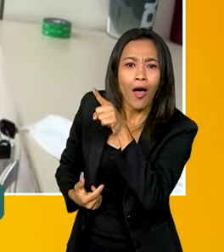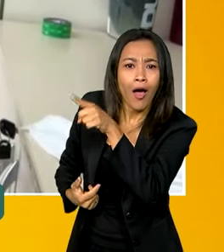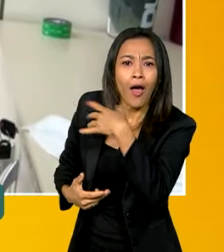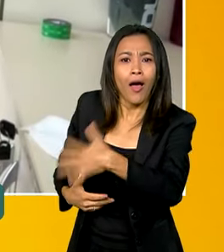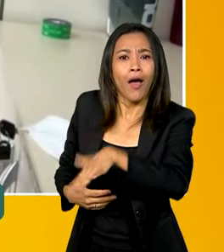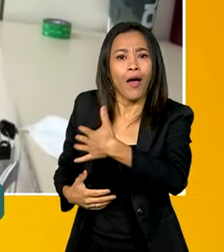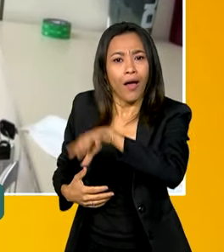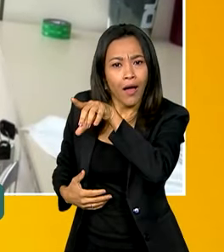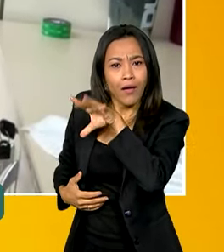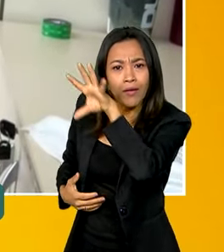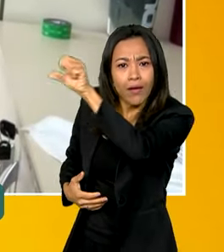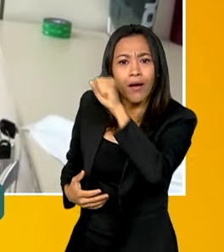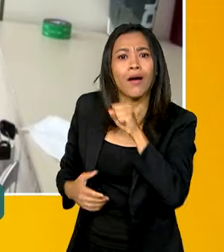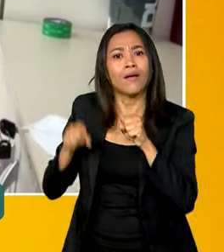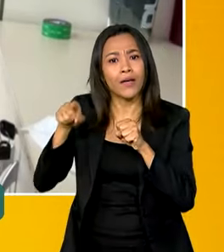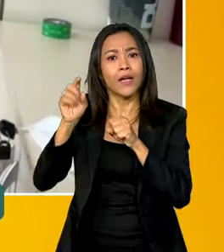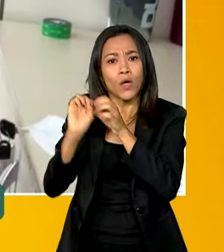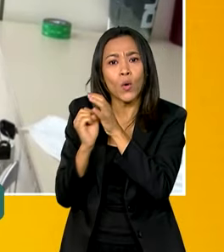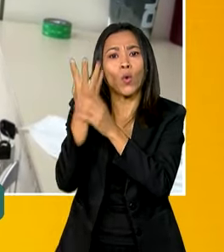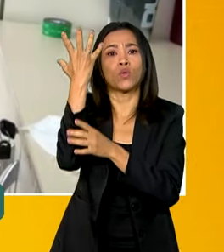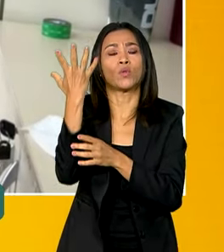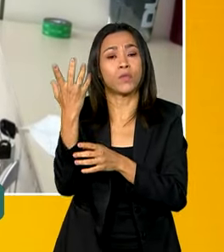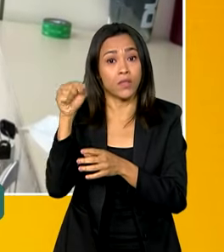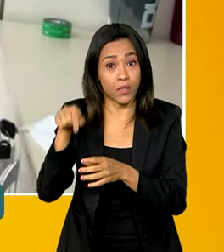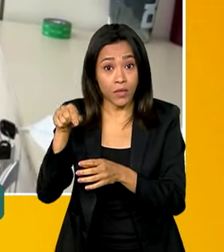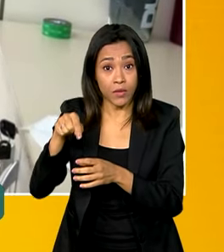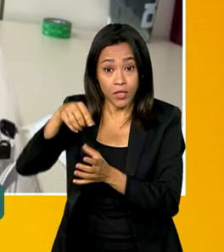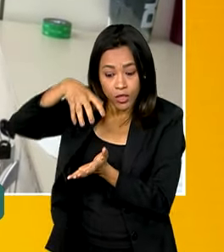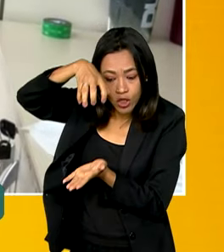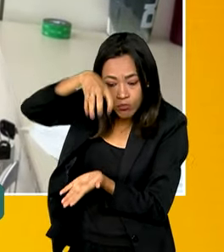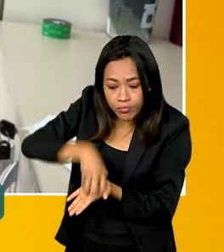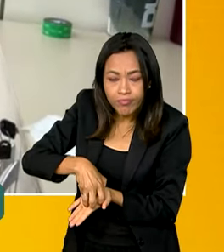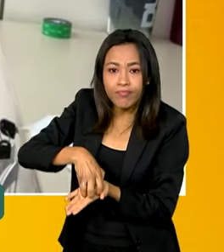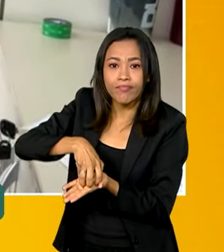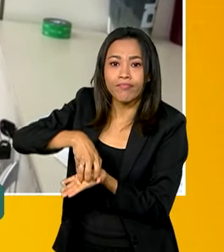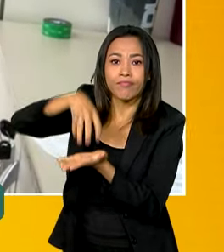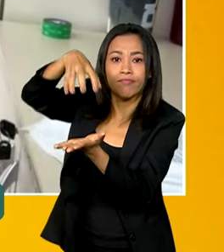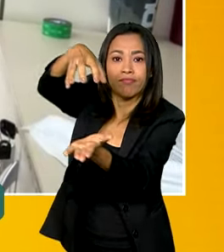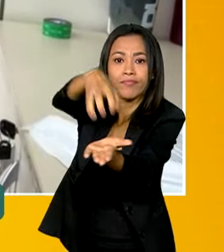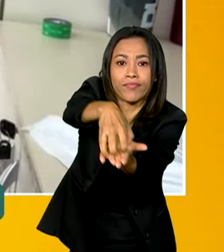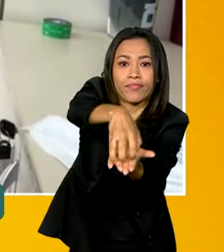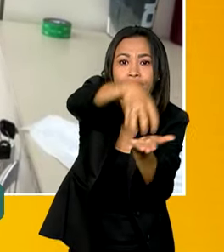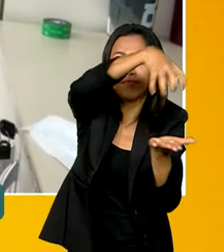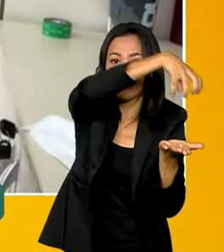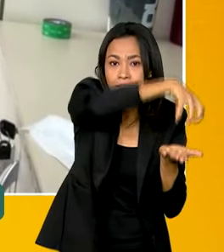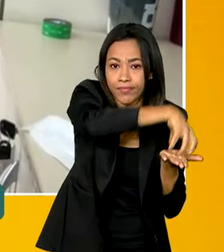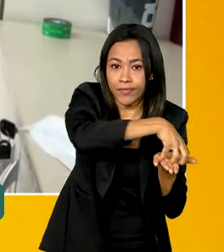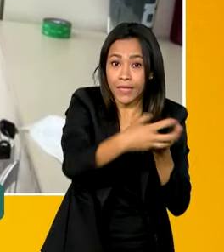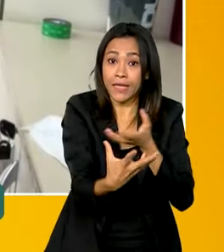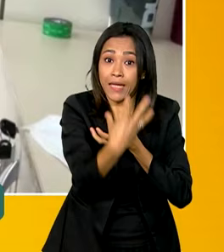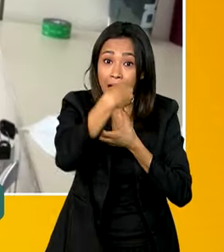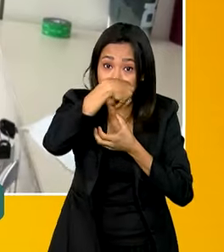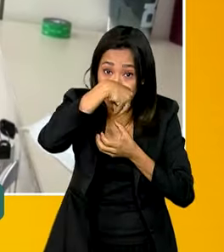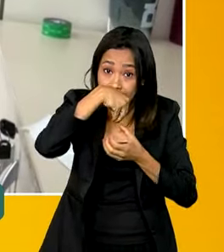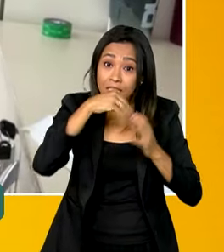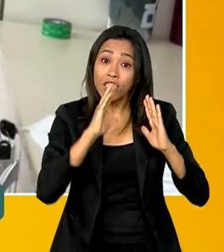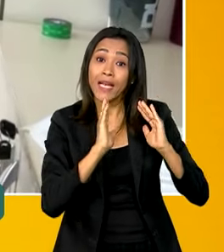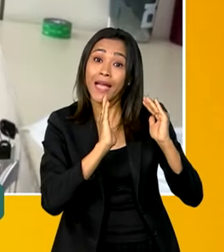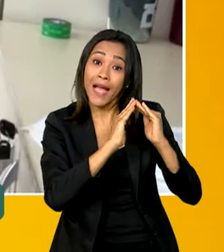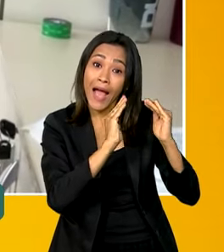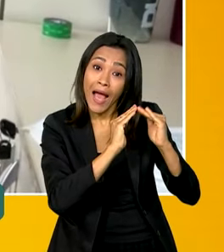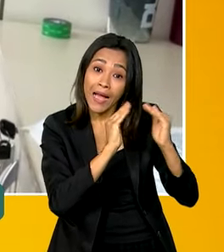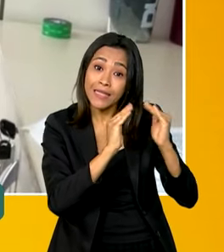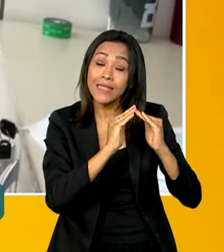construção de sedes regionais da Defensoria que vão dentro da estrutura de casas pré-fabricadas,